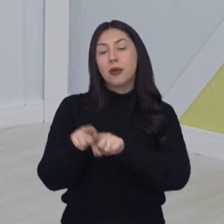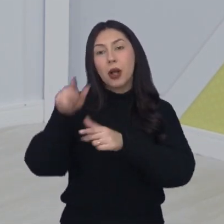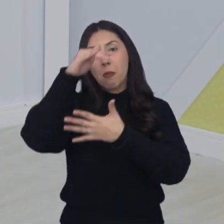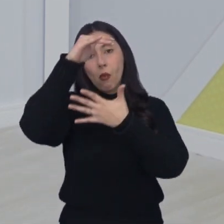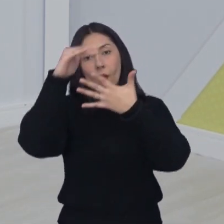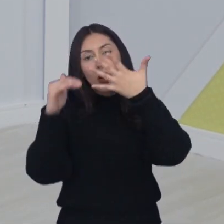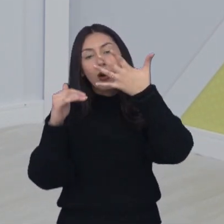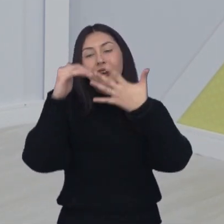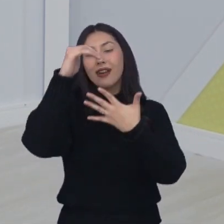dentro dos Jogos Regionais.